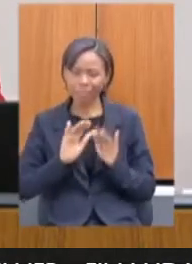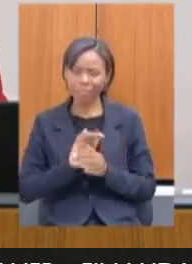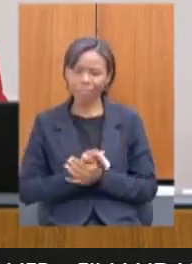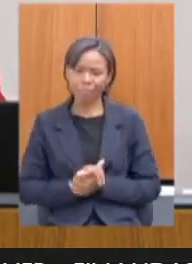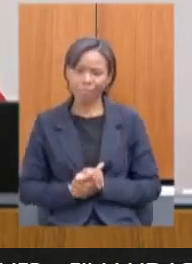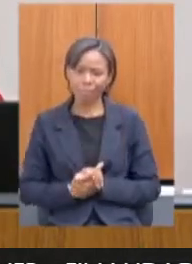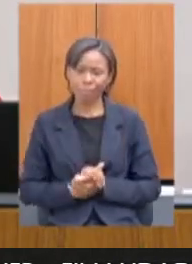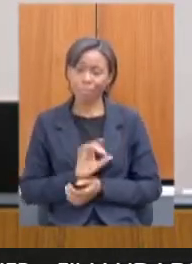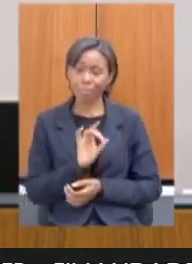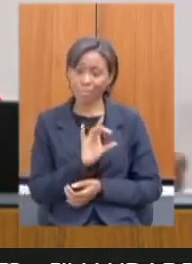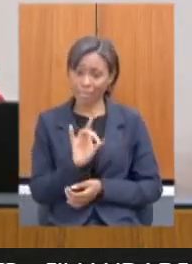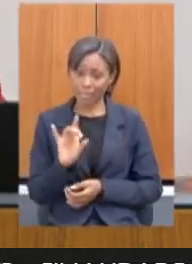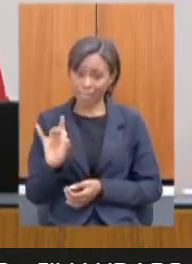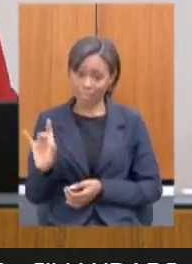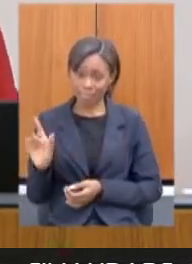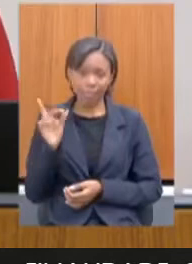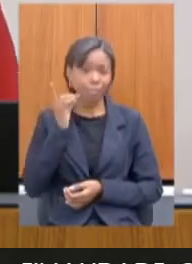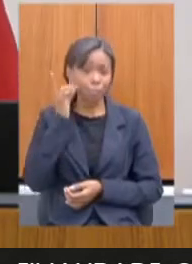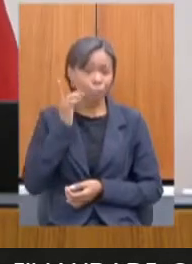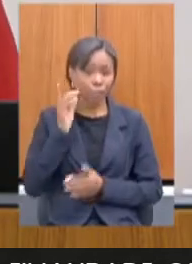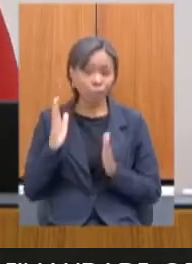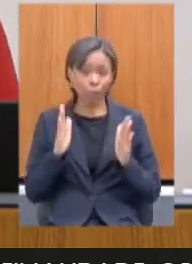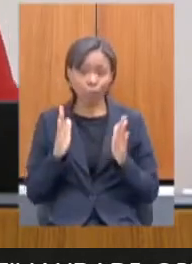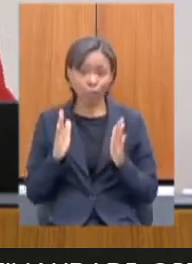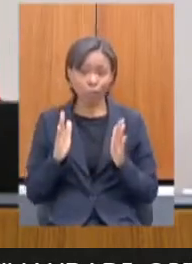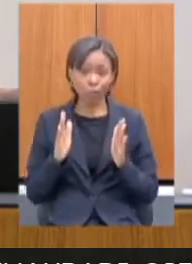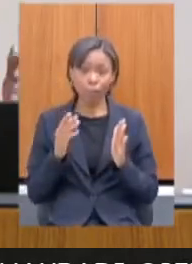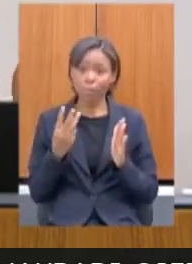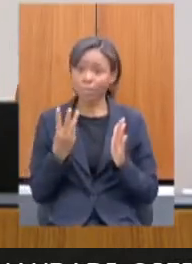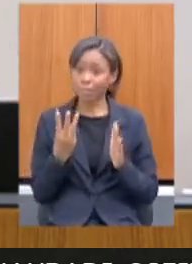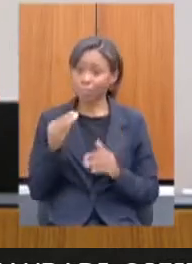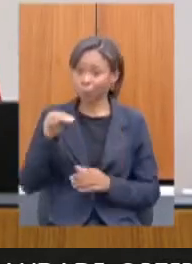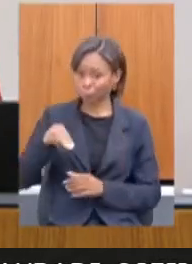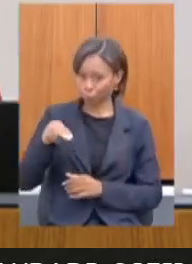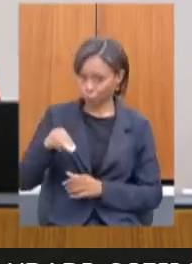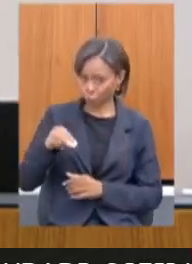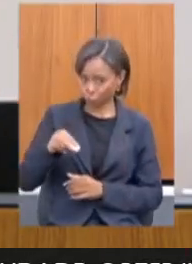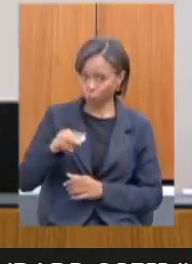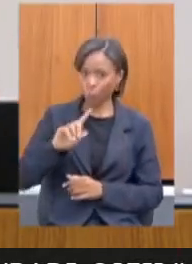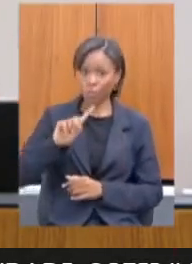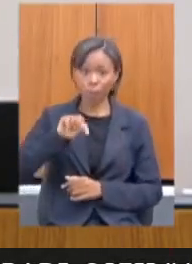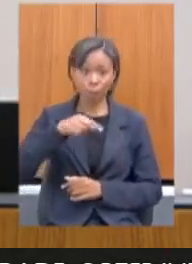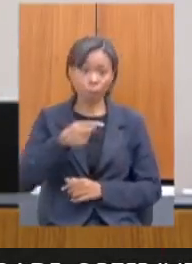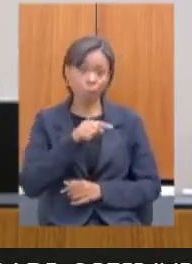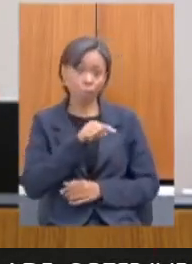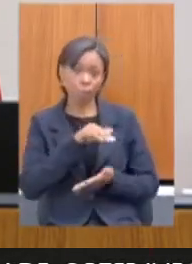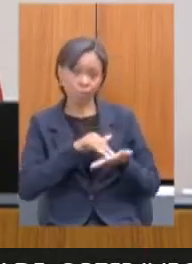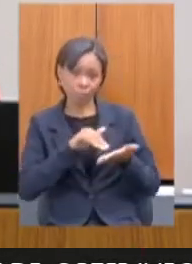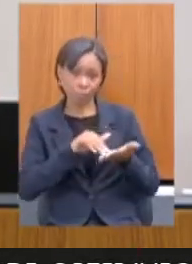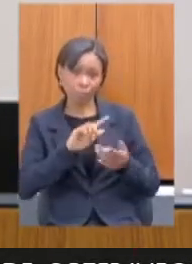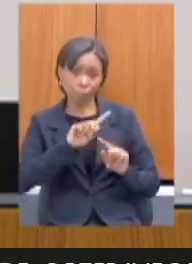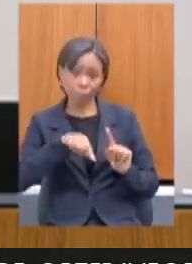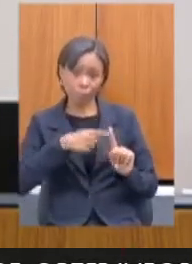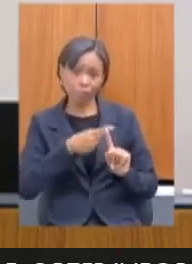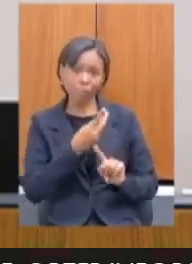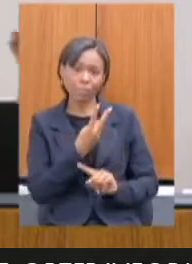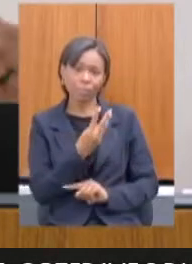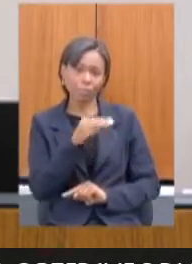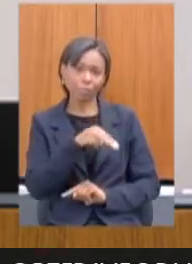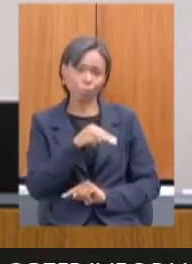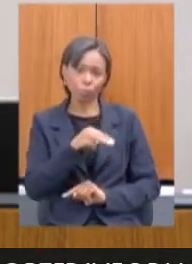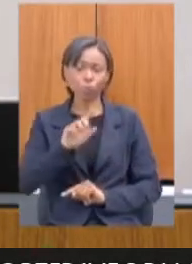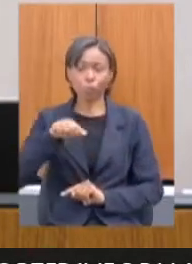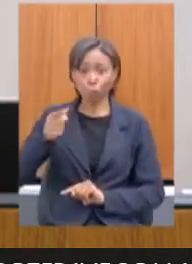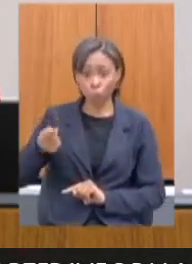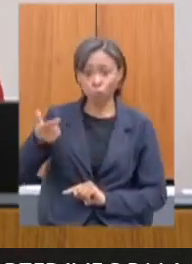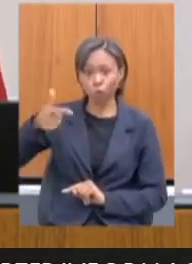Cada deputado terá um prazo, então, eu tenho um prazo de 3 minutos, depois a secretária tem mais 3, depois eu posso ter 2